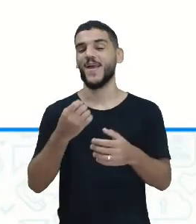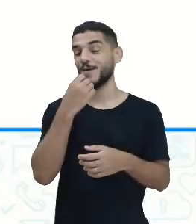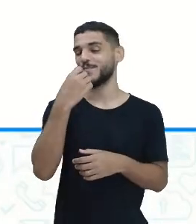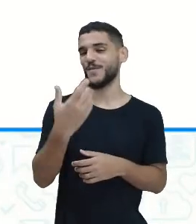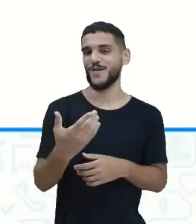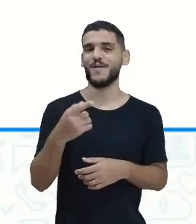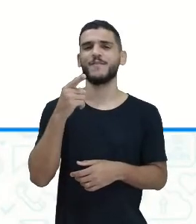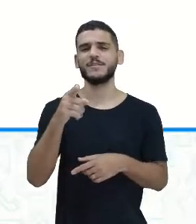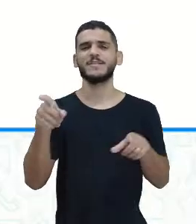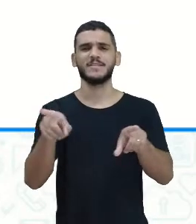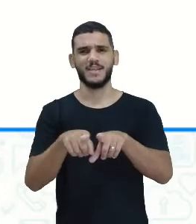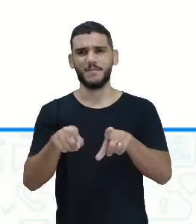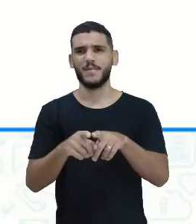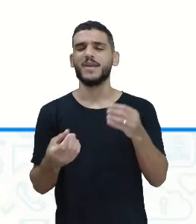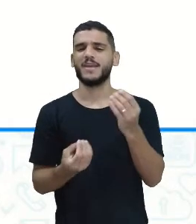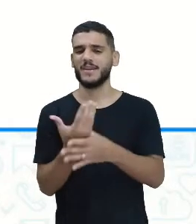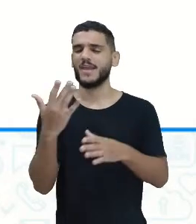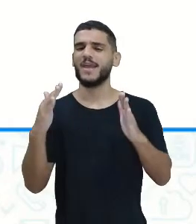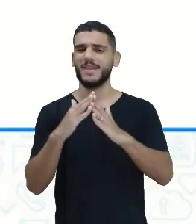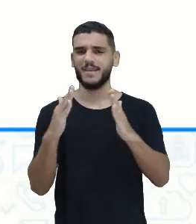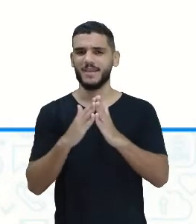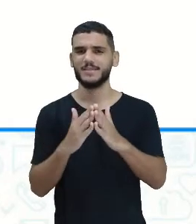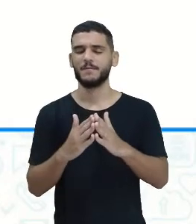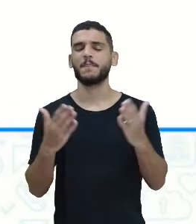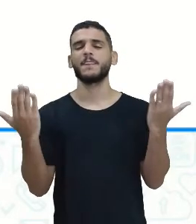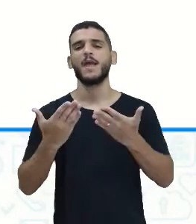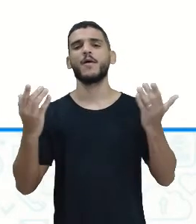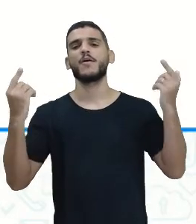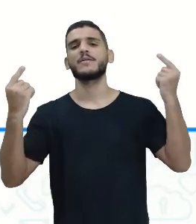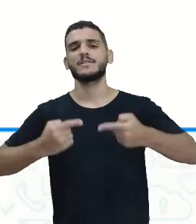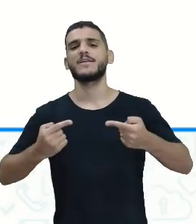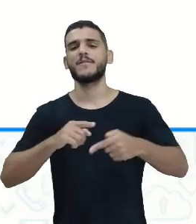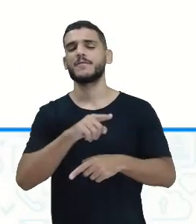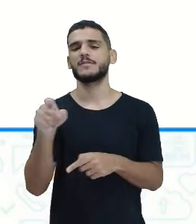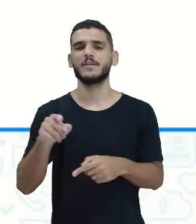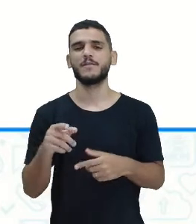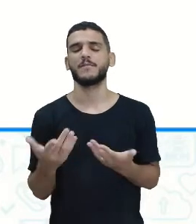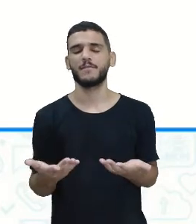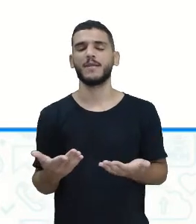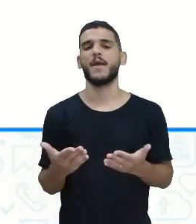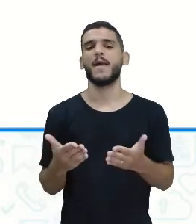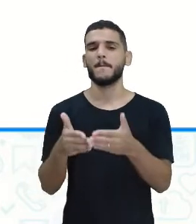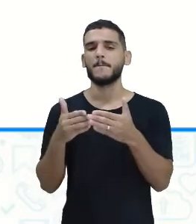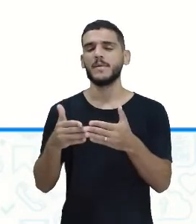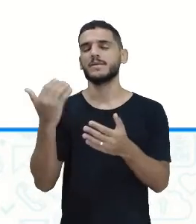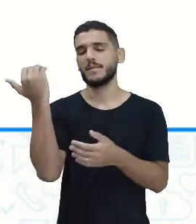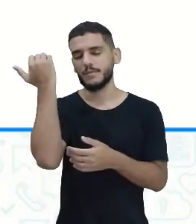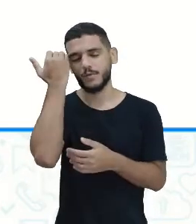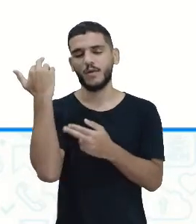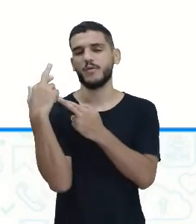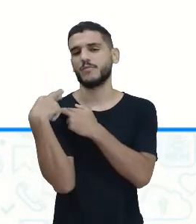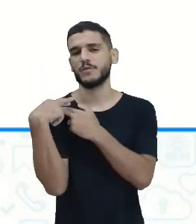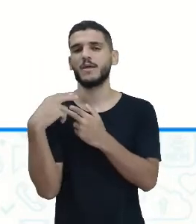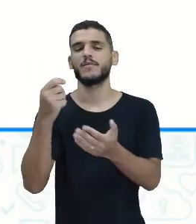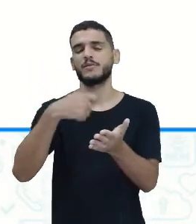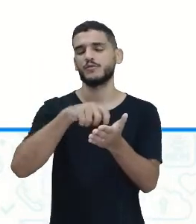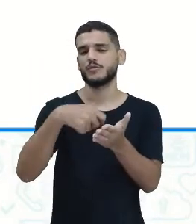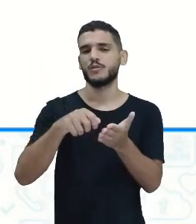divertido, né? E você pode fazer tudo isso em casa também. Agora vamos para o desafio. Com a ajuda de um adulto, escreva os